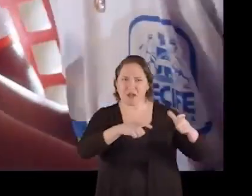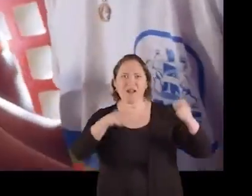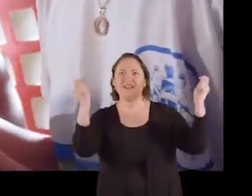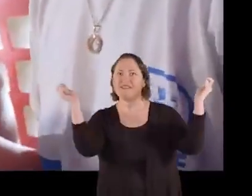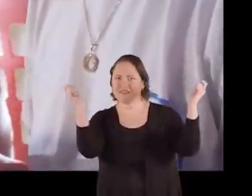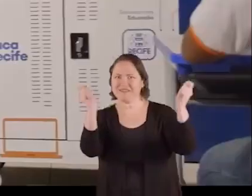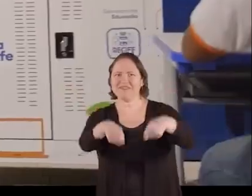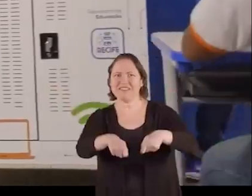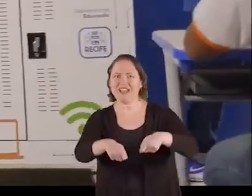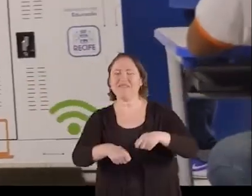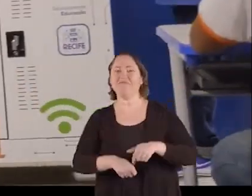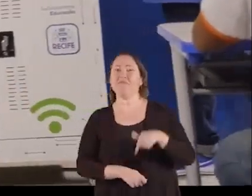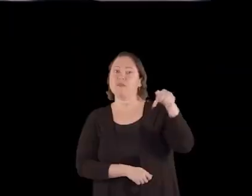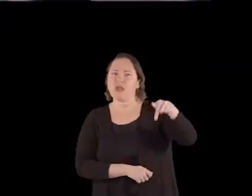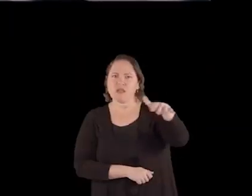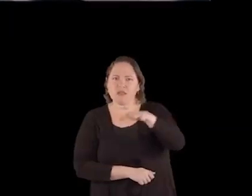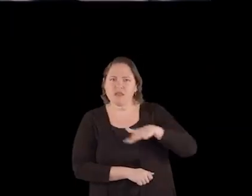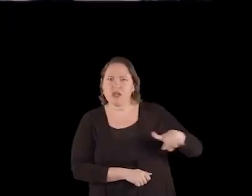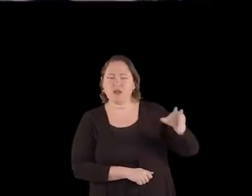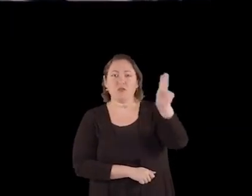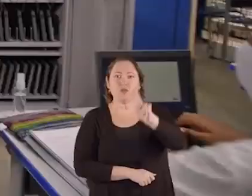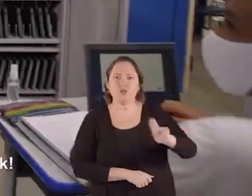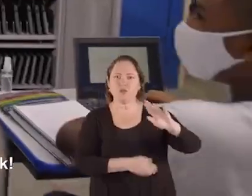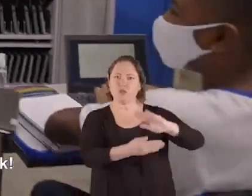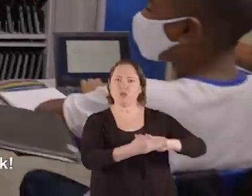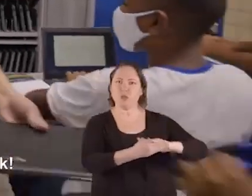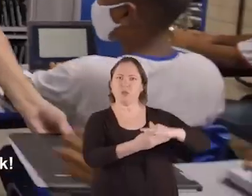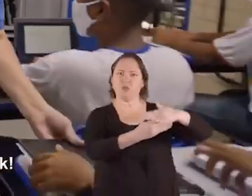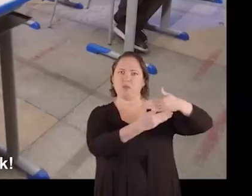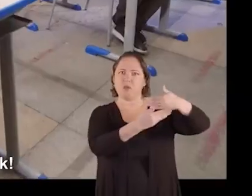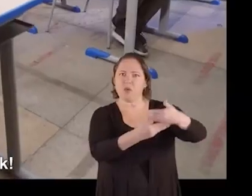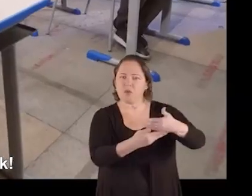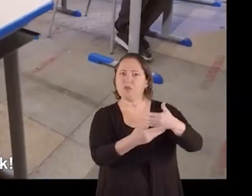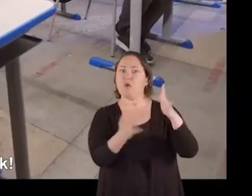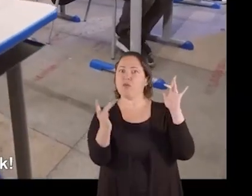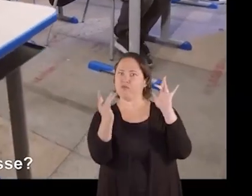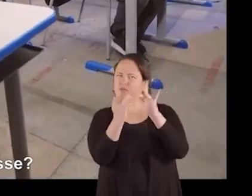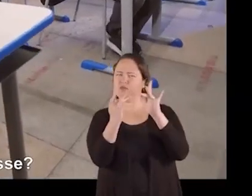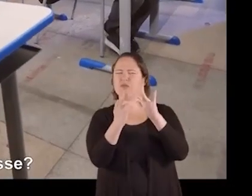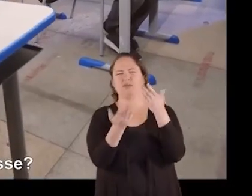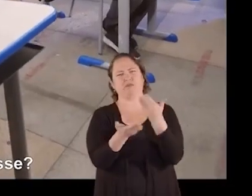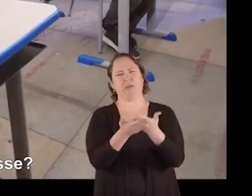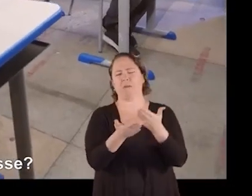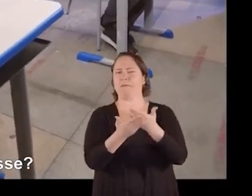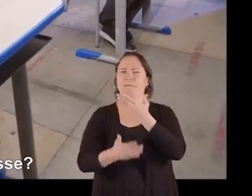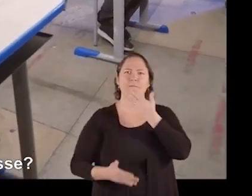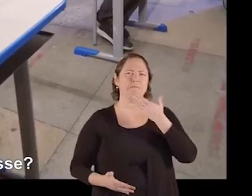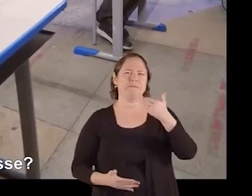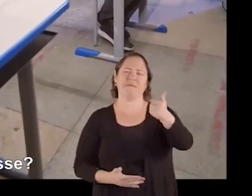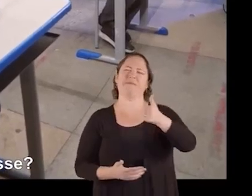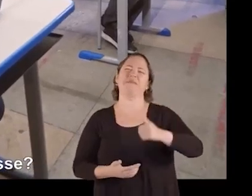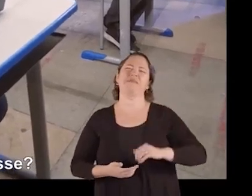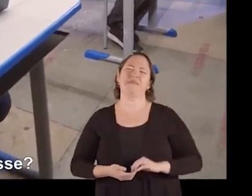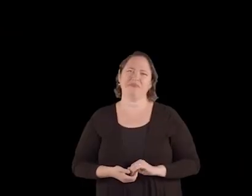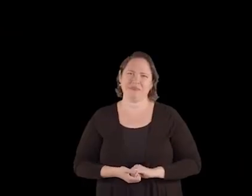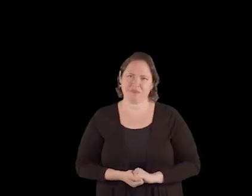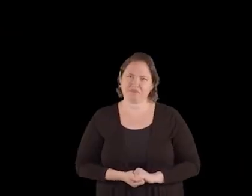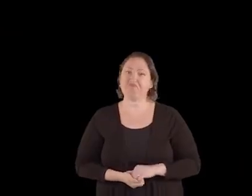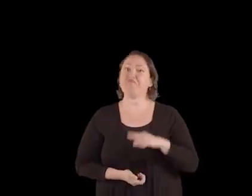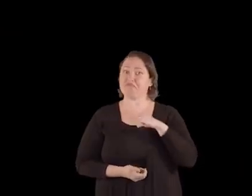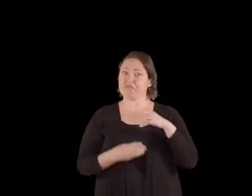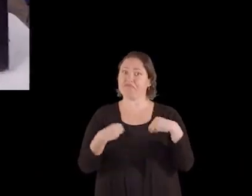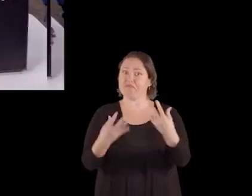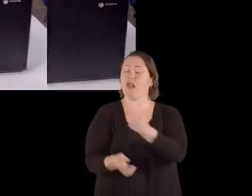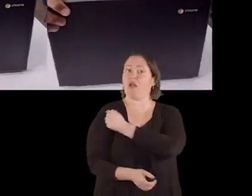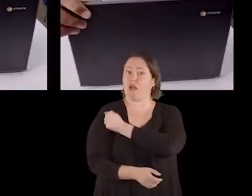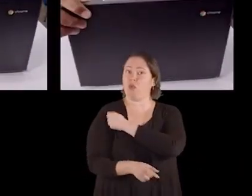canto. Aqui, pessoal, na sala de aula, a gente agora está usando notebook. Estudar conectado é outro nível, vice? Tem